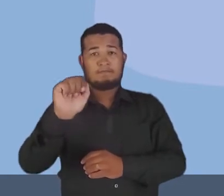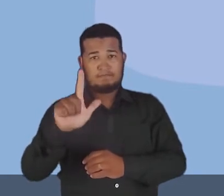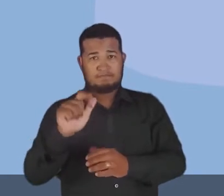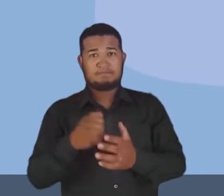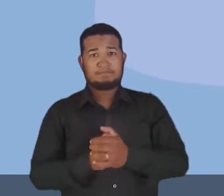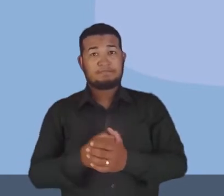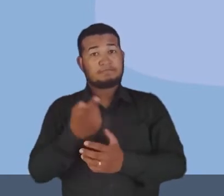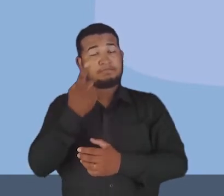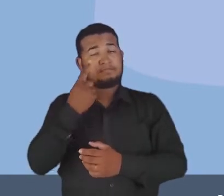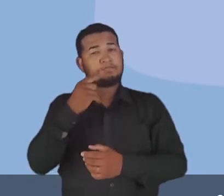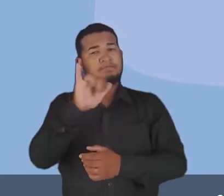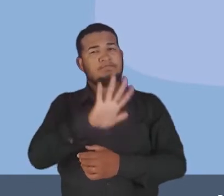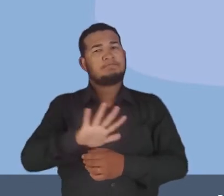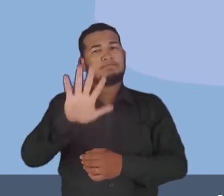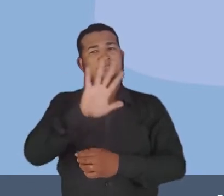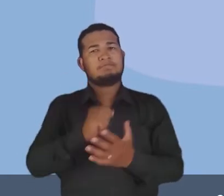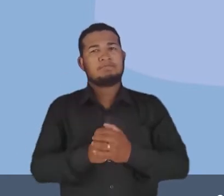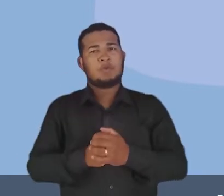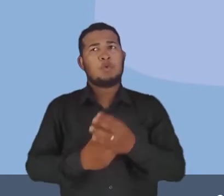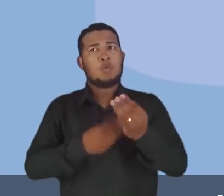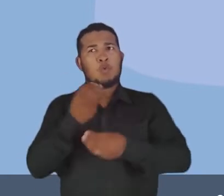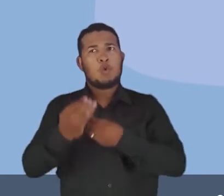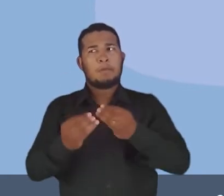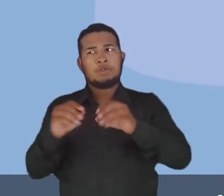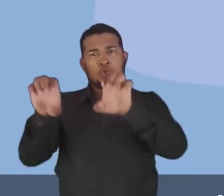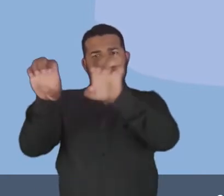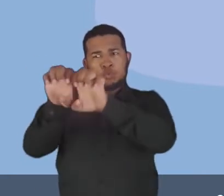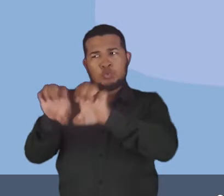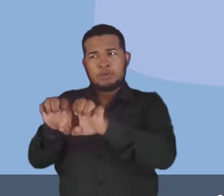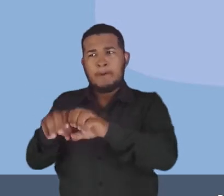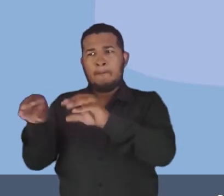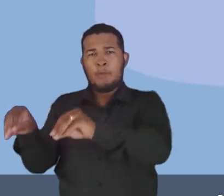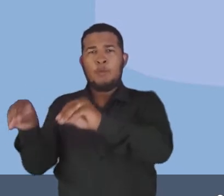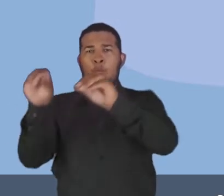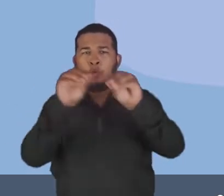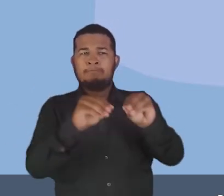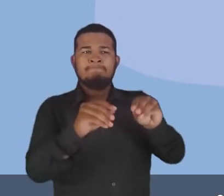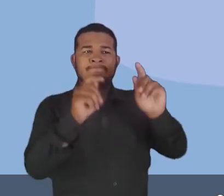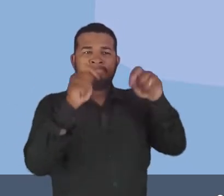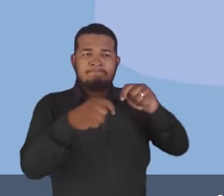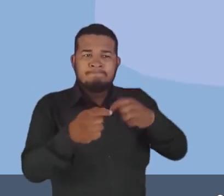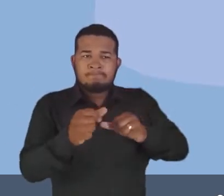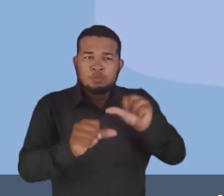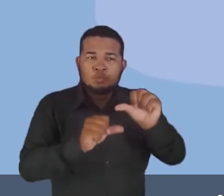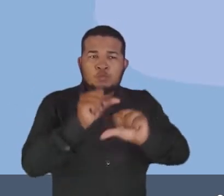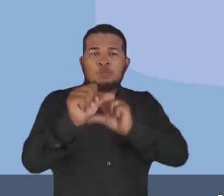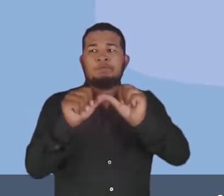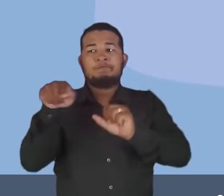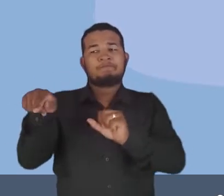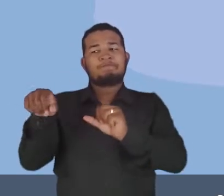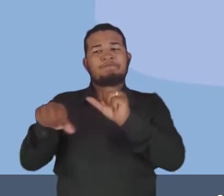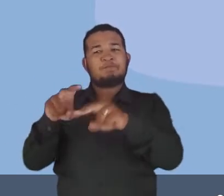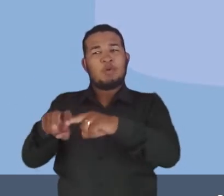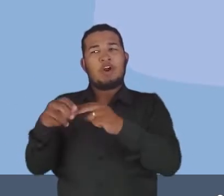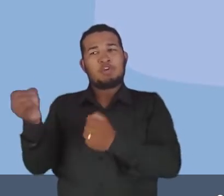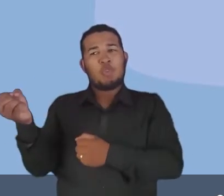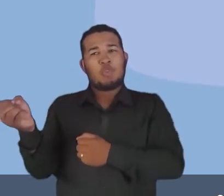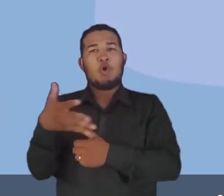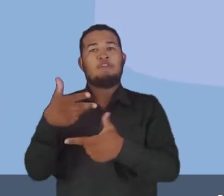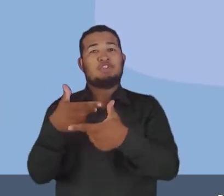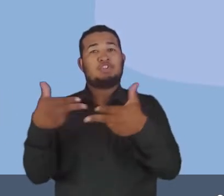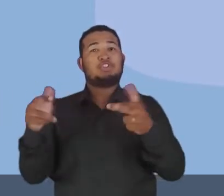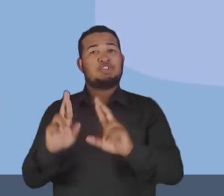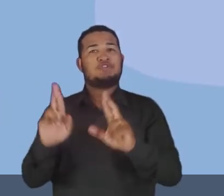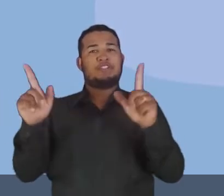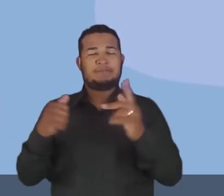slide a seguir, como é que essa estrutura começa a mudar no campo com essa nova realidade.